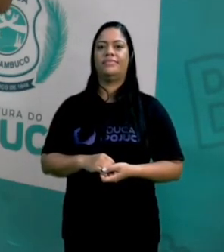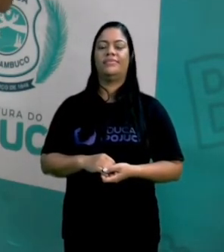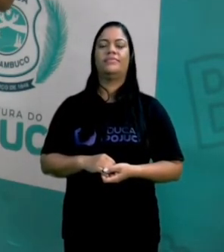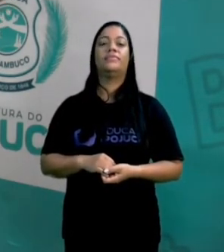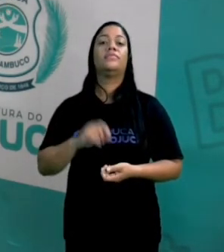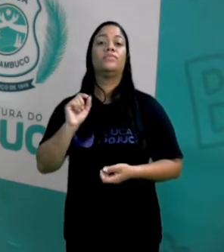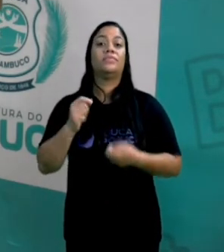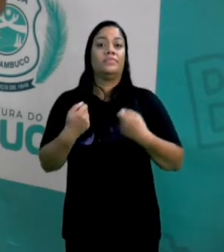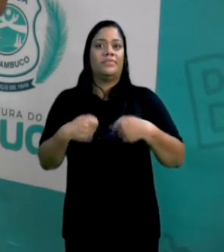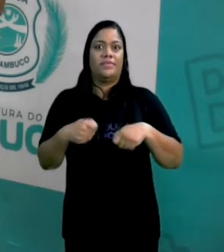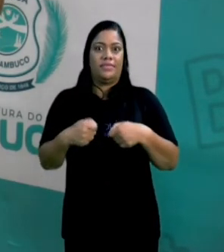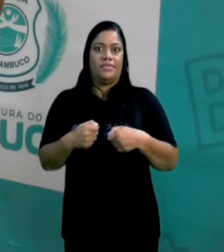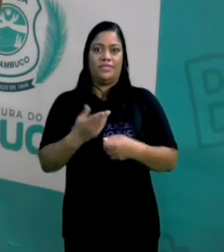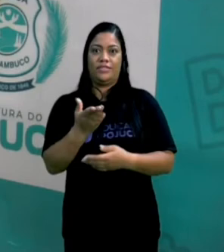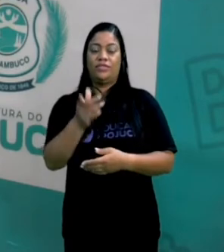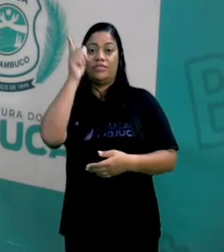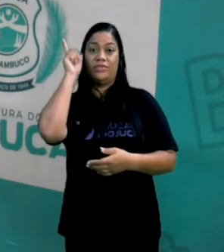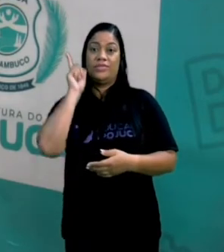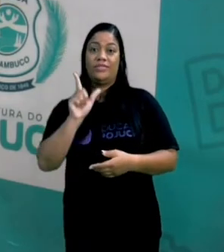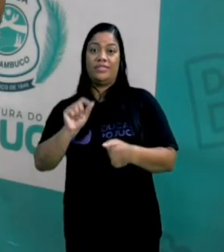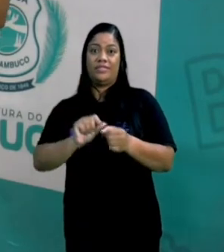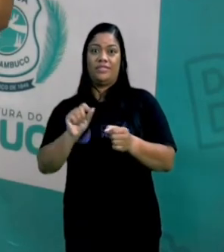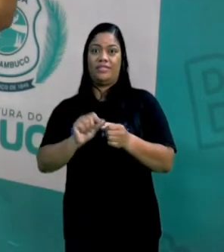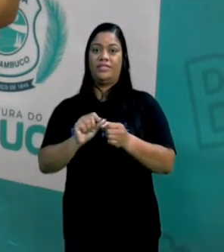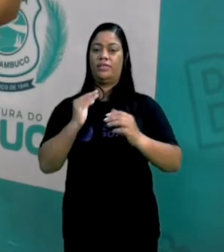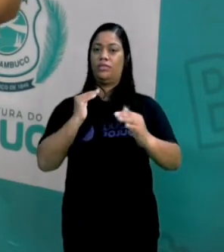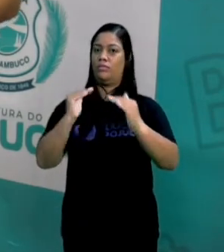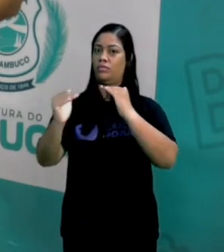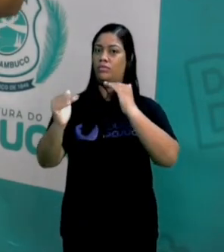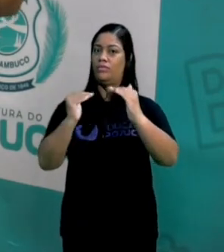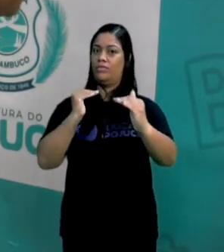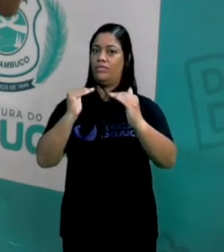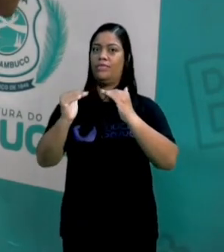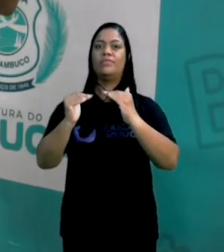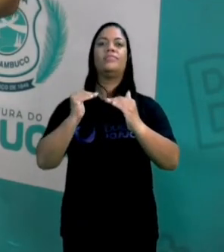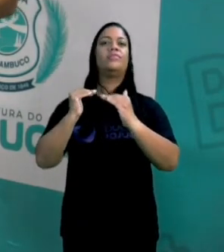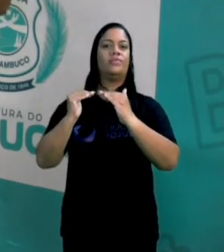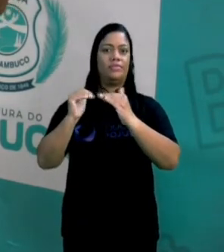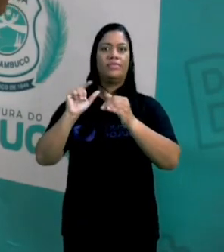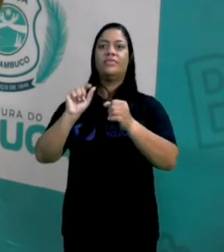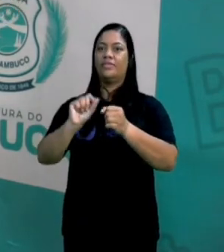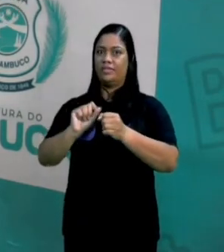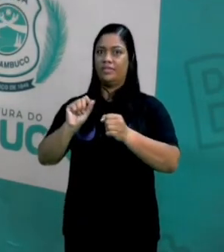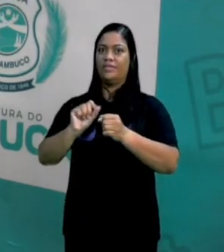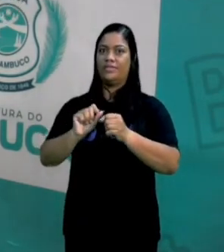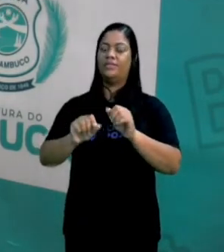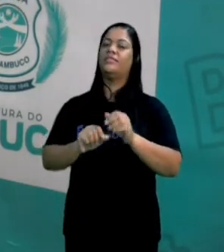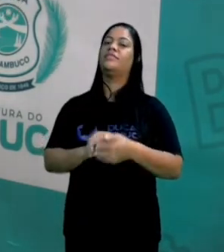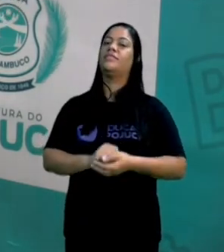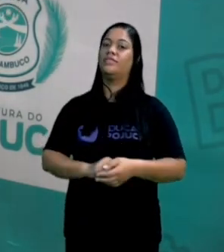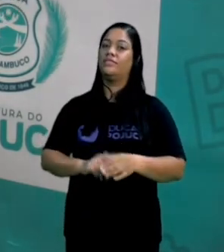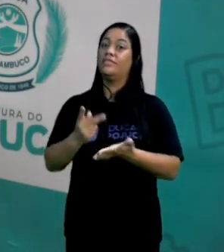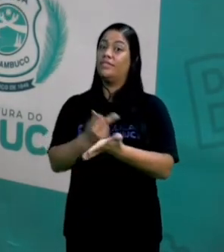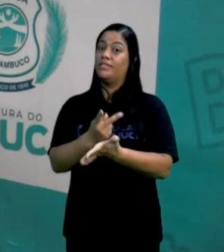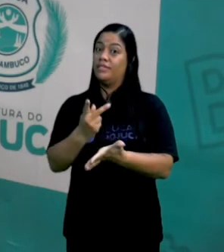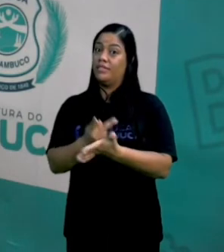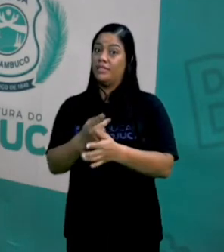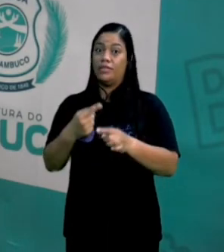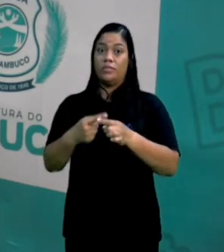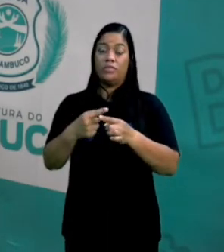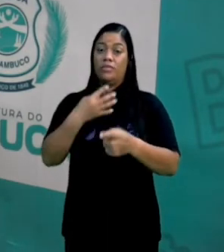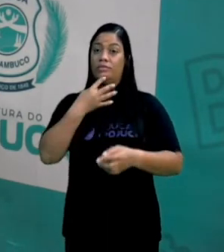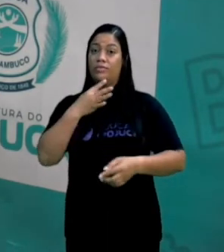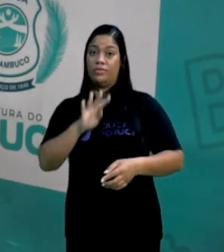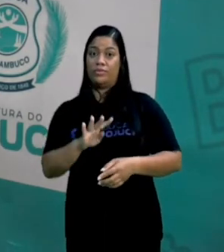necessidade, além do que você suporta, os movimentos sendo feitos muitas vezes de forma incorreta, não só porque não tem